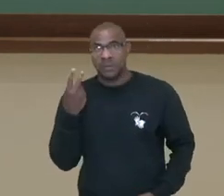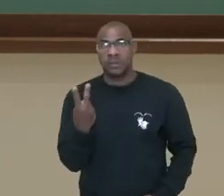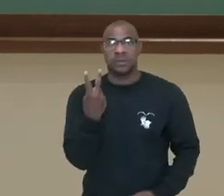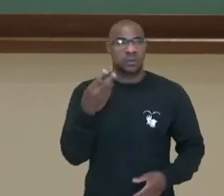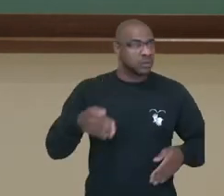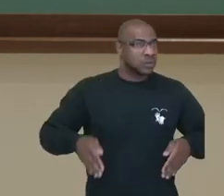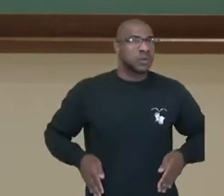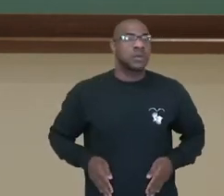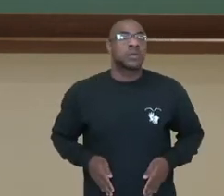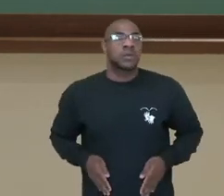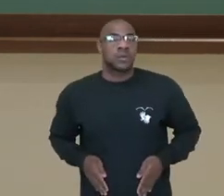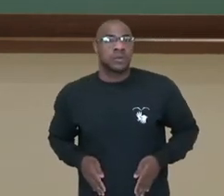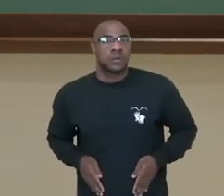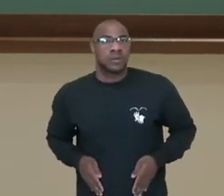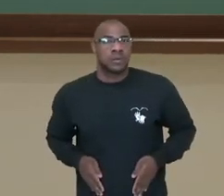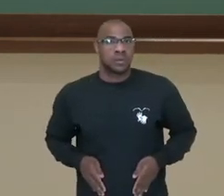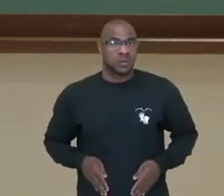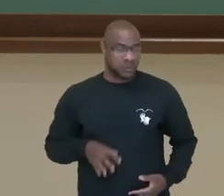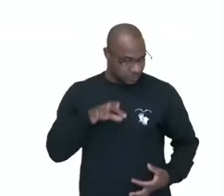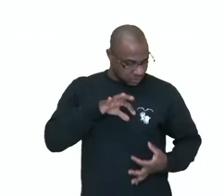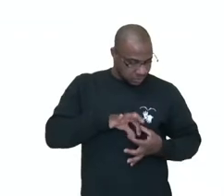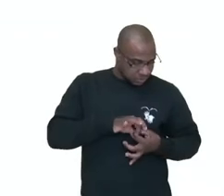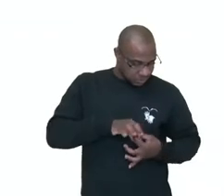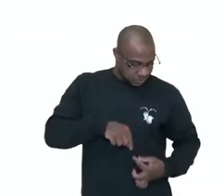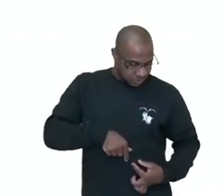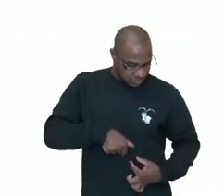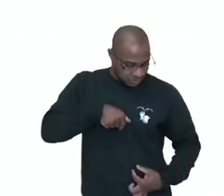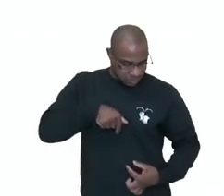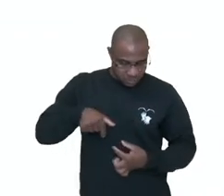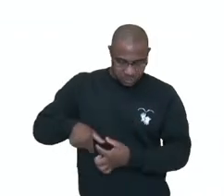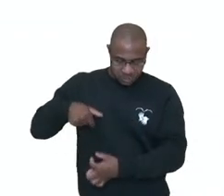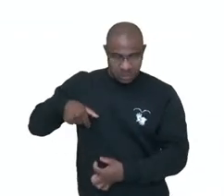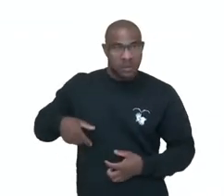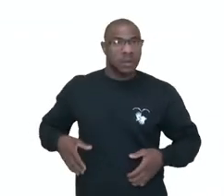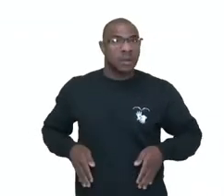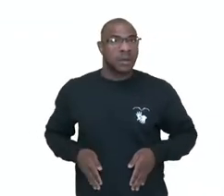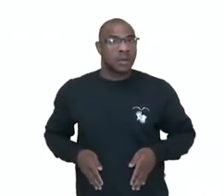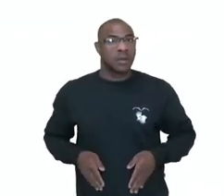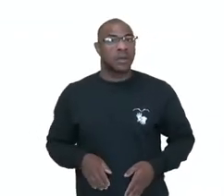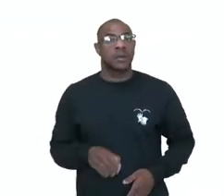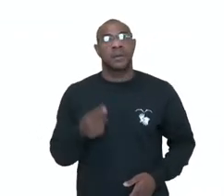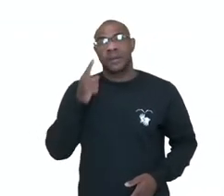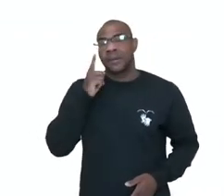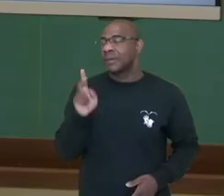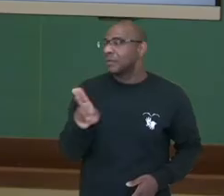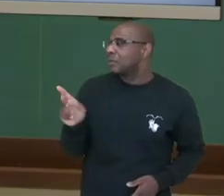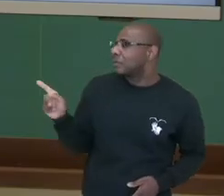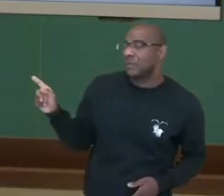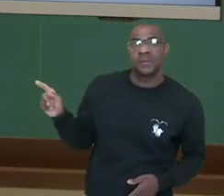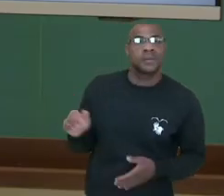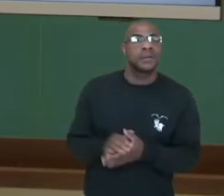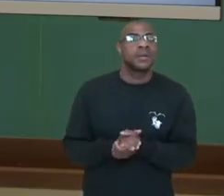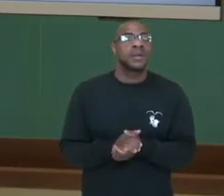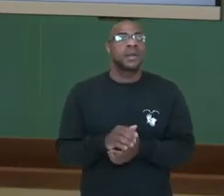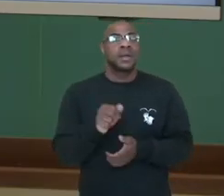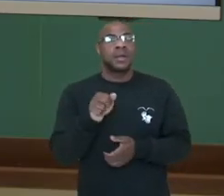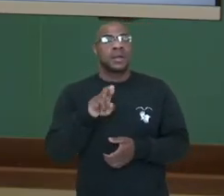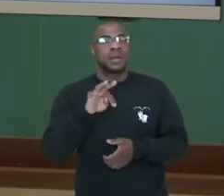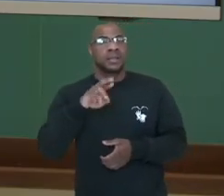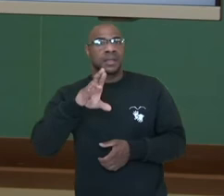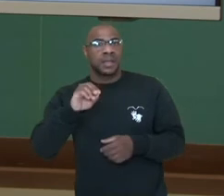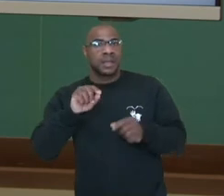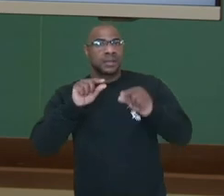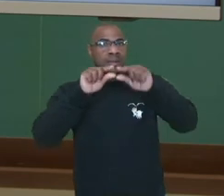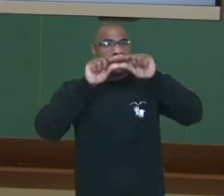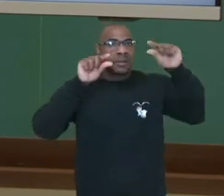rins, a bexiga, né? A ligação entre eles seriam os ureteres, tá? A artéria é por onde o sangue